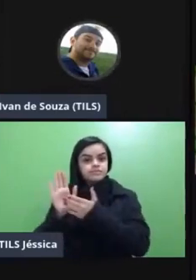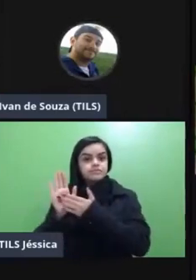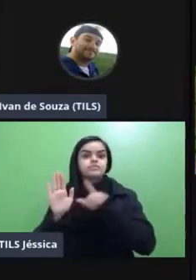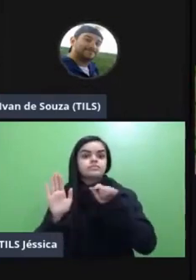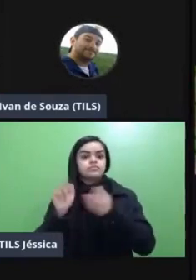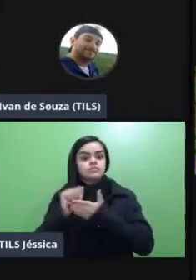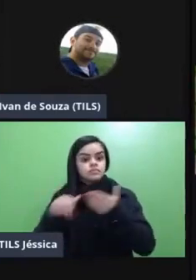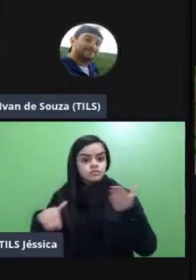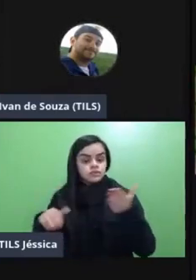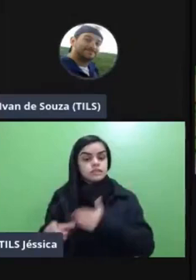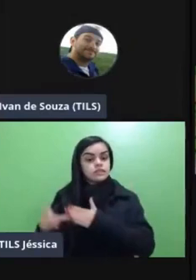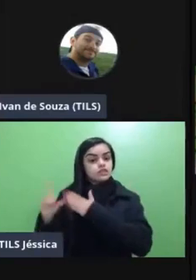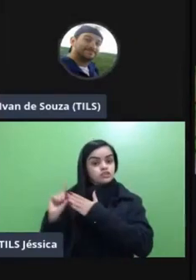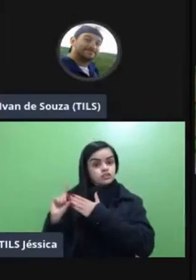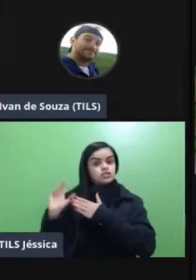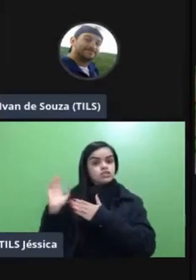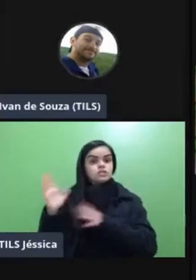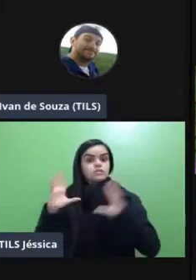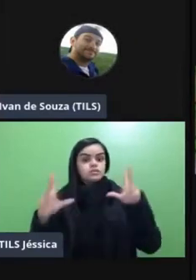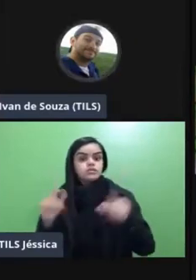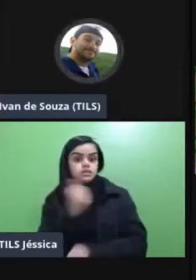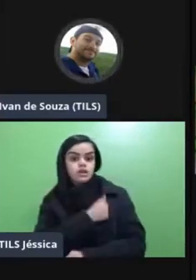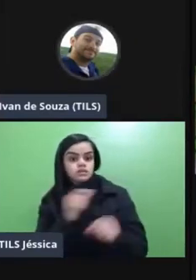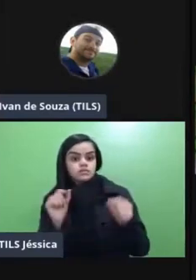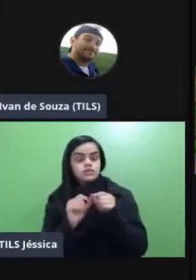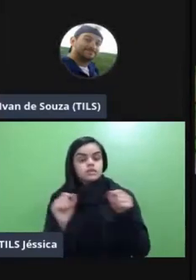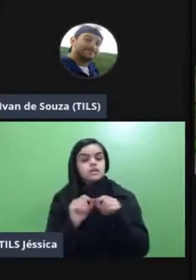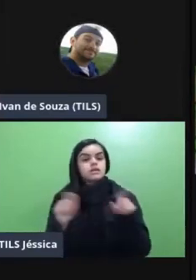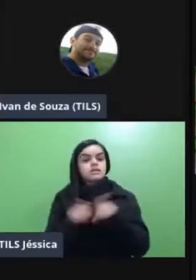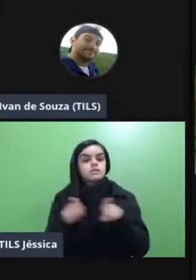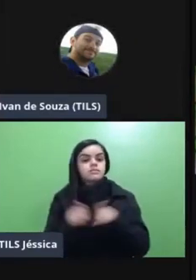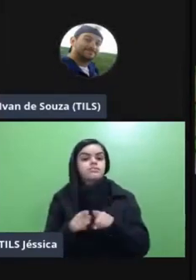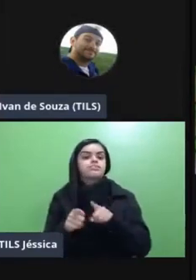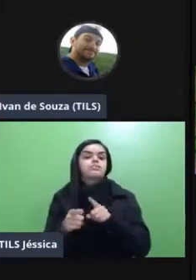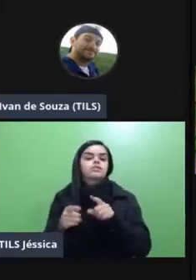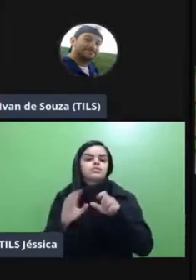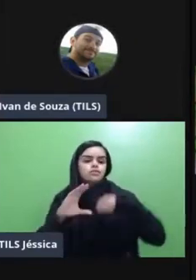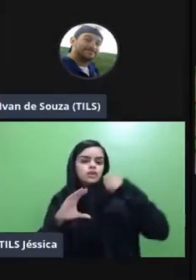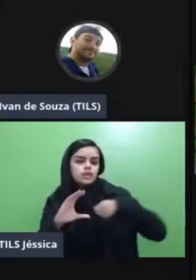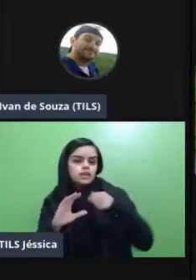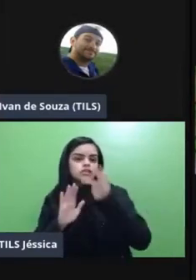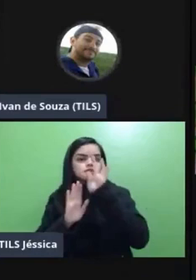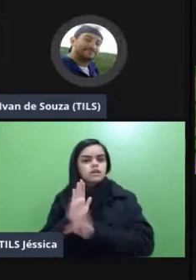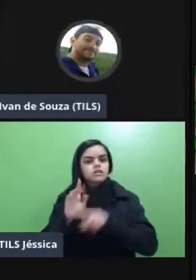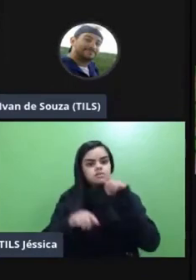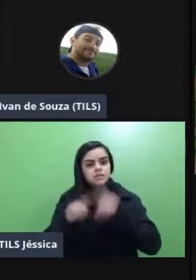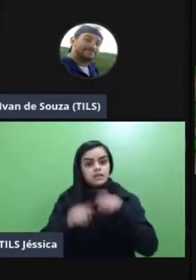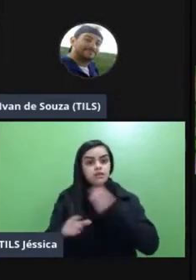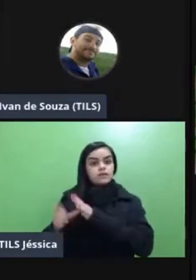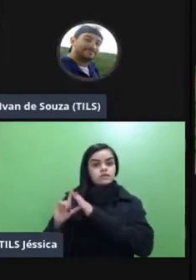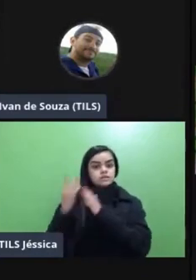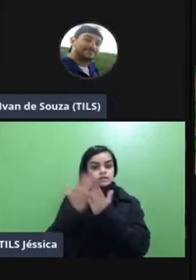atividade anterior foram os estudantes fazerem baseado no conhecimento de um vídeo de um texto de material anterior a aula